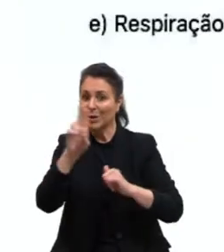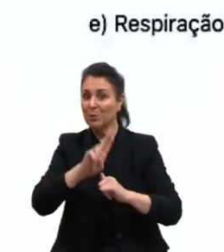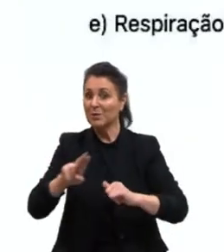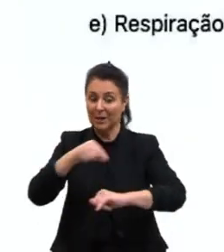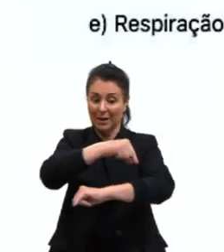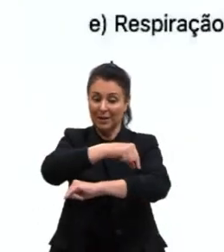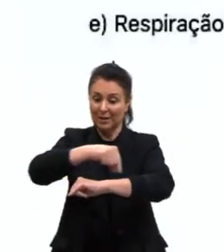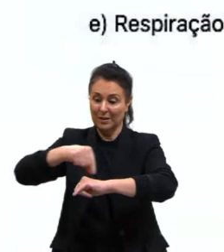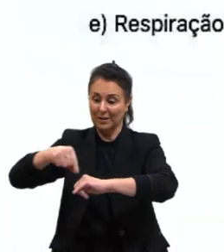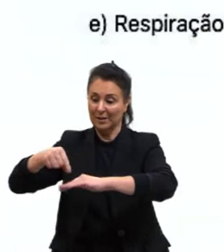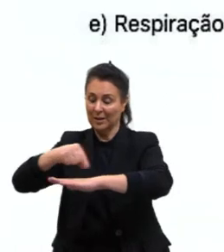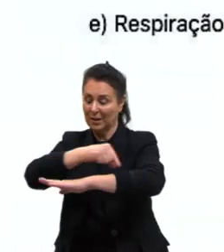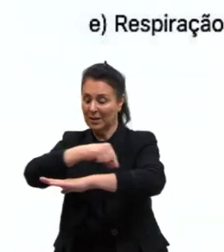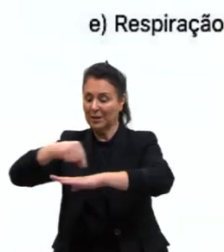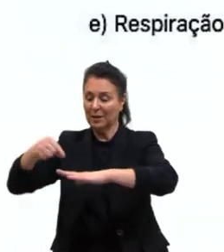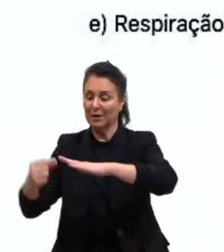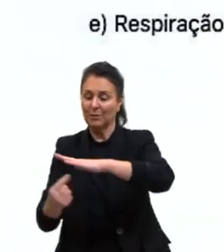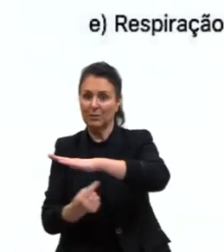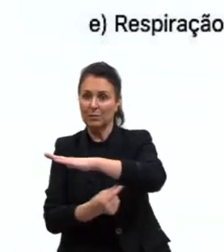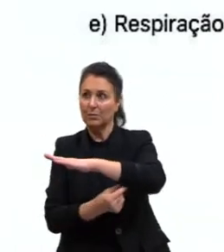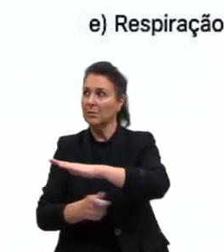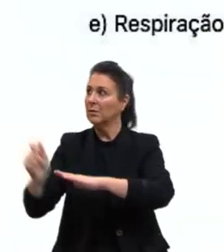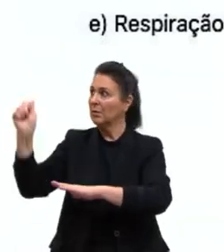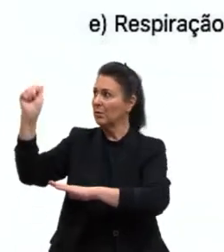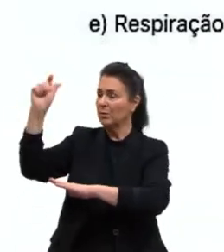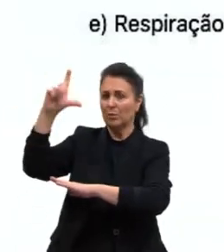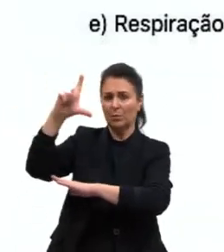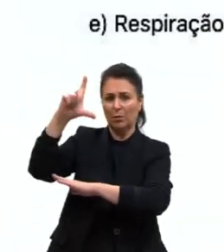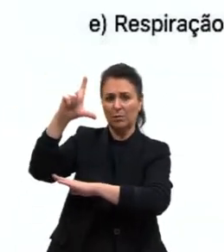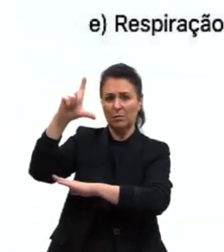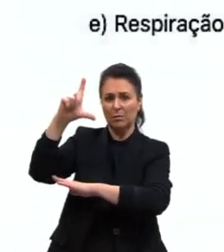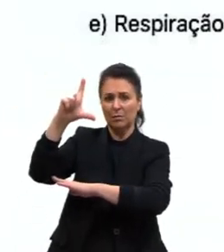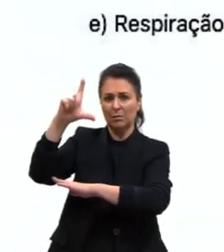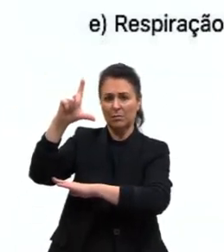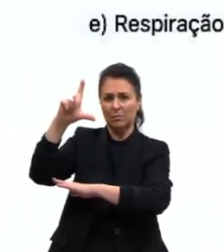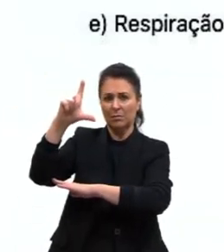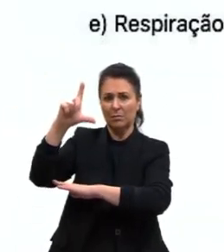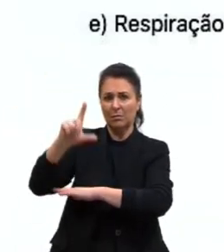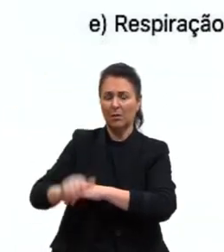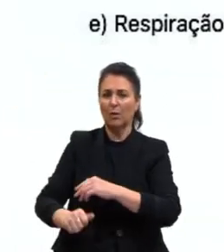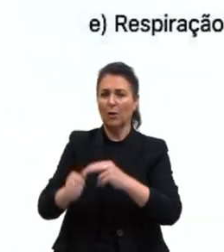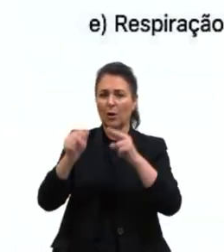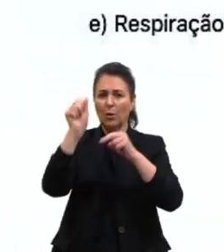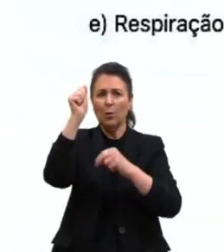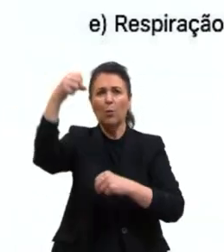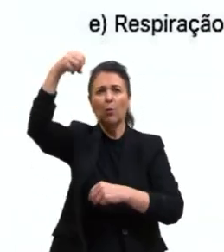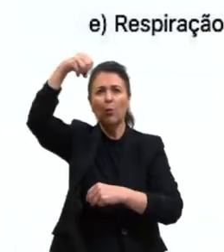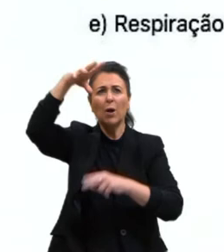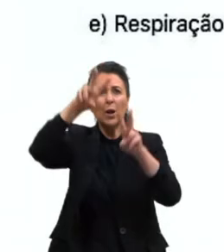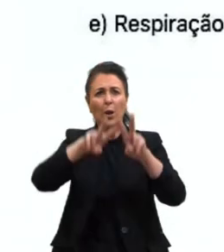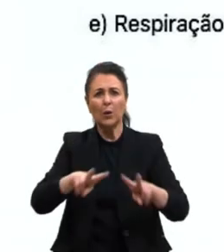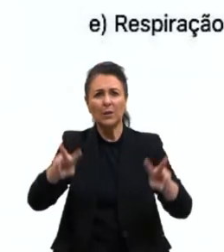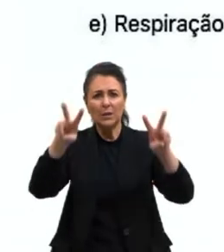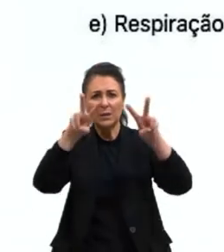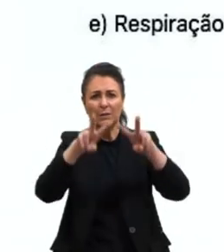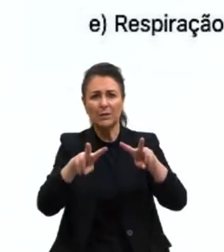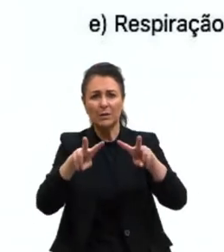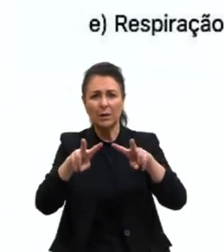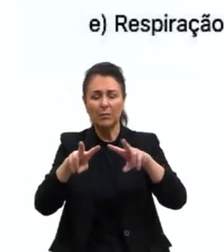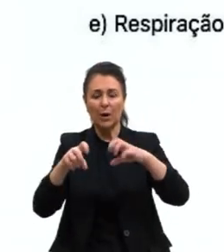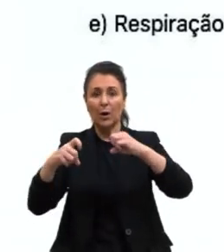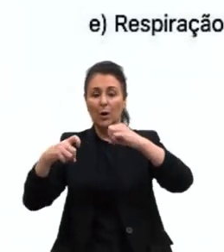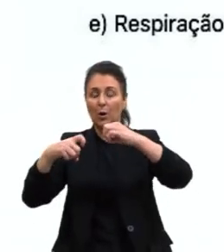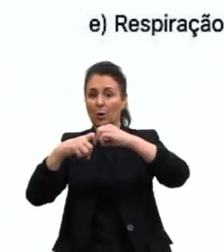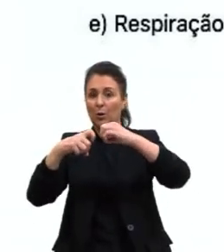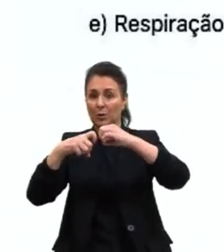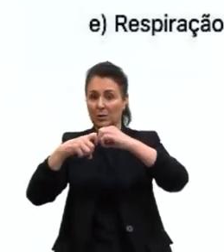quimiosíntese, gente? A luz solar, letra A. B, luz visível. C, oxidação